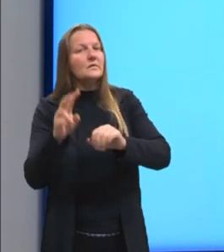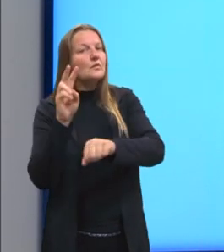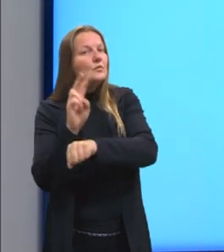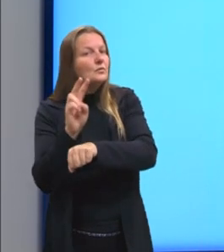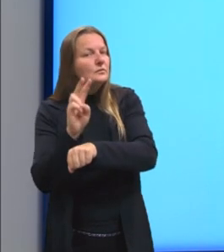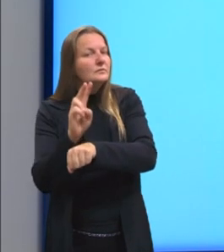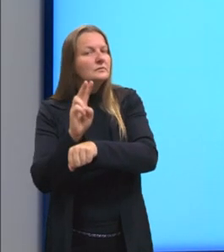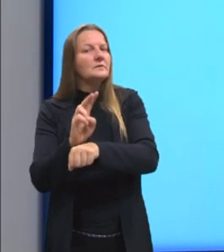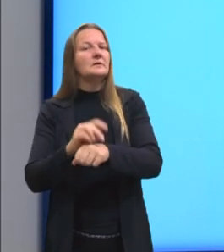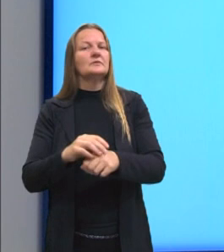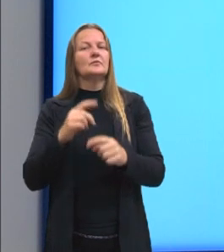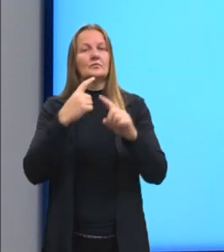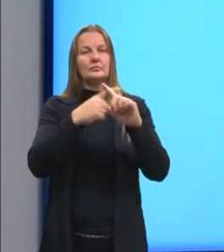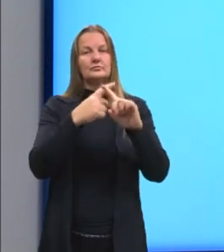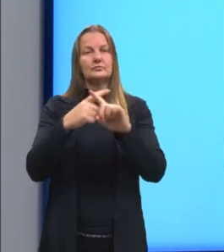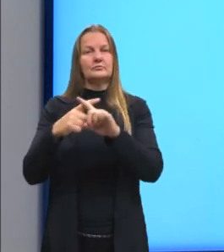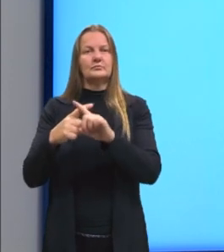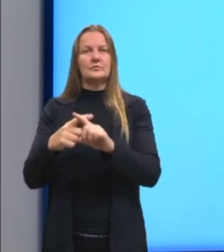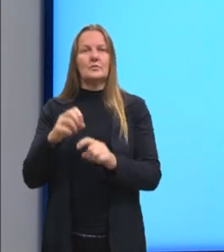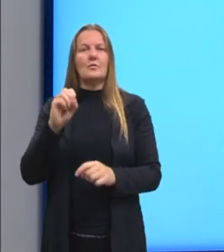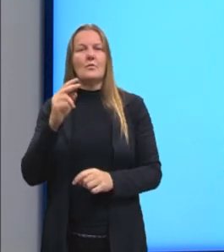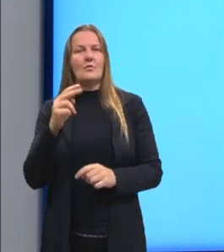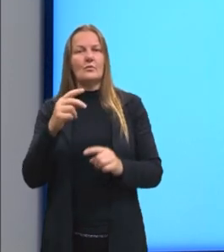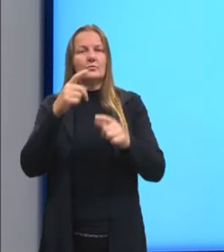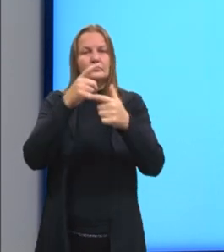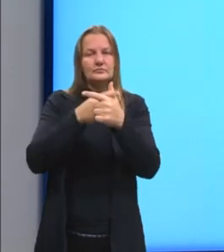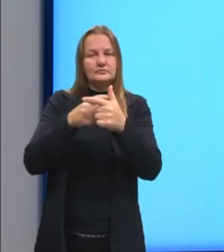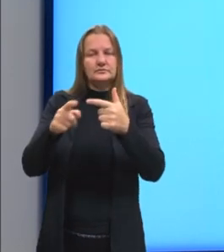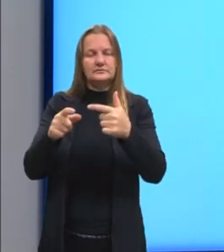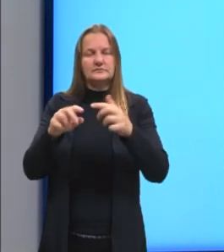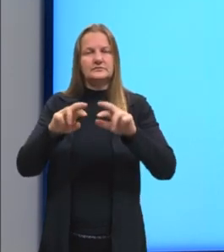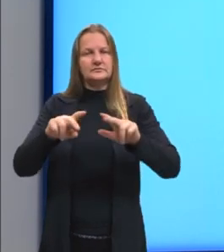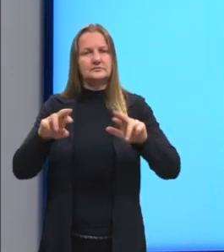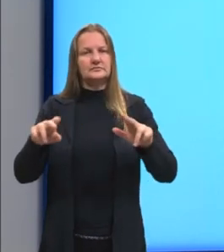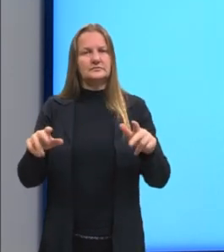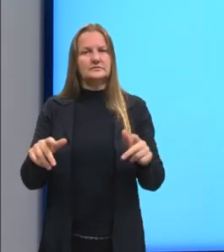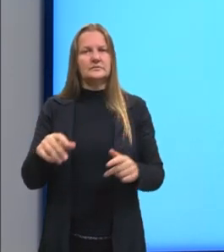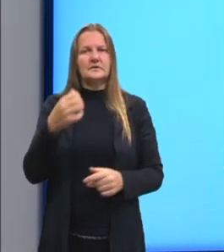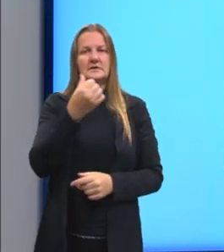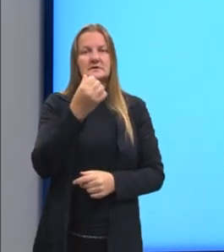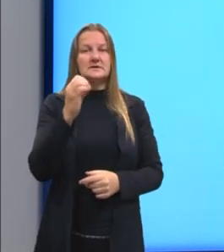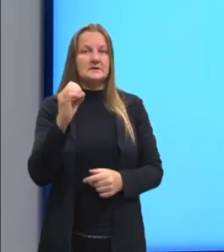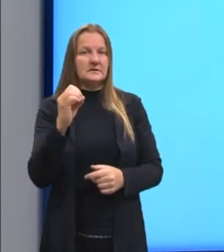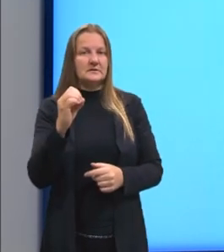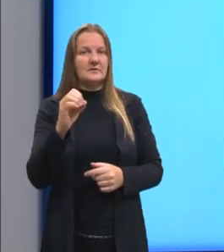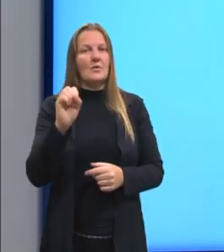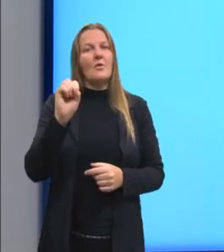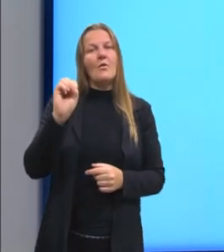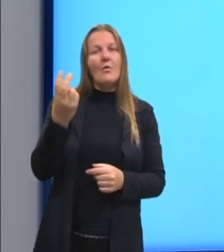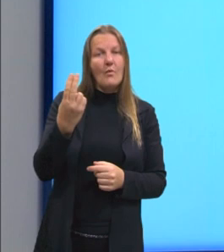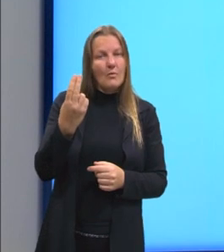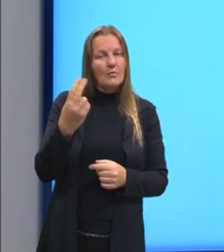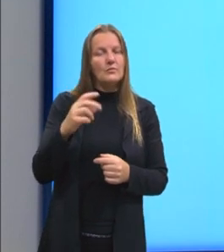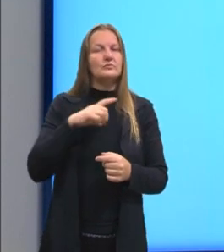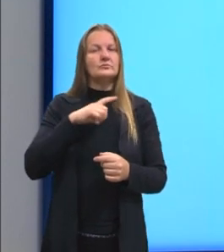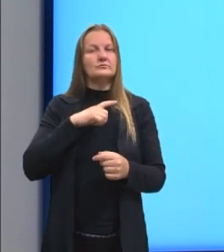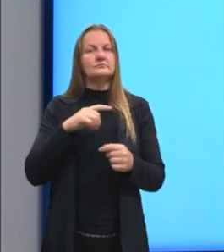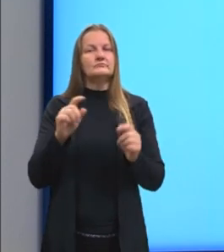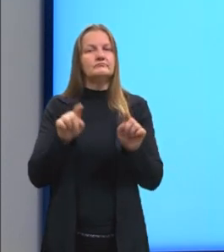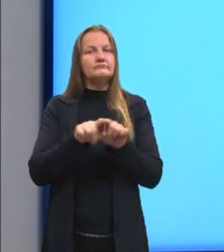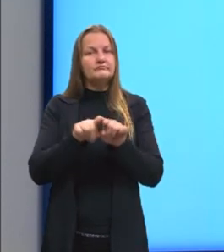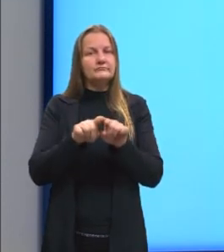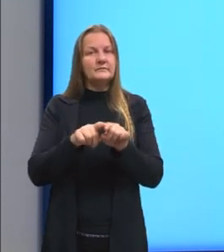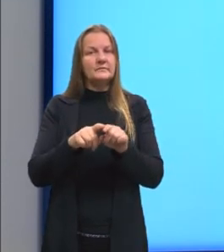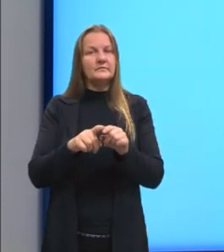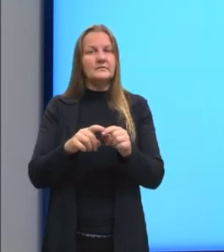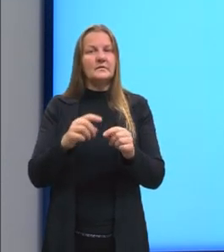por quem nós vamos multiplicar ou dividir, né? Se vai ser os 60 ou se nós vamos levar em consideração ali